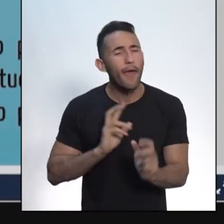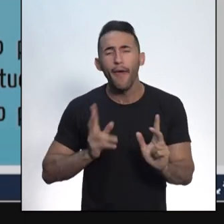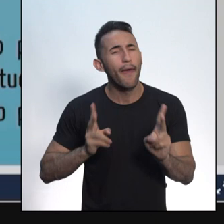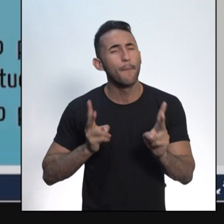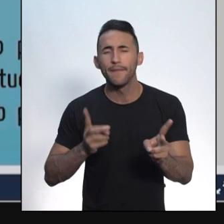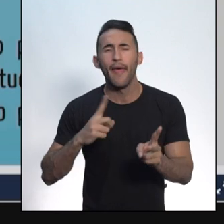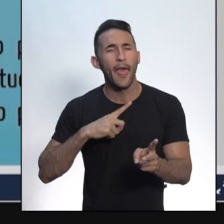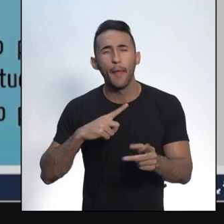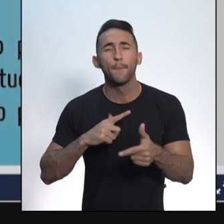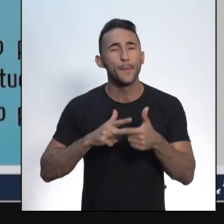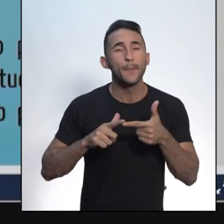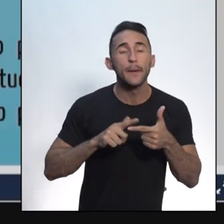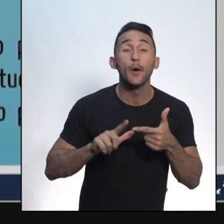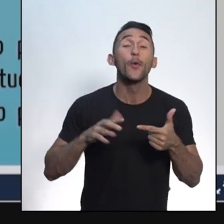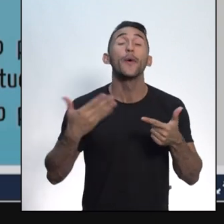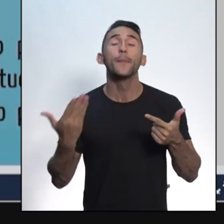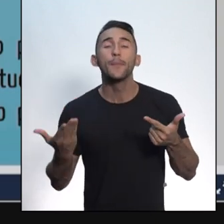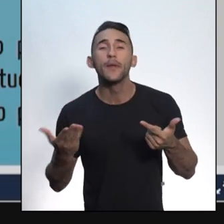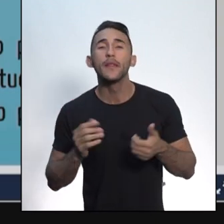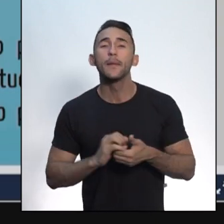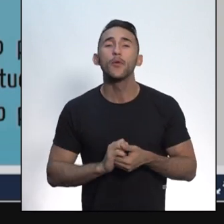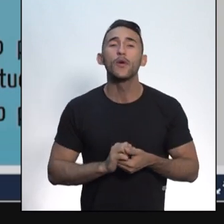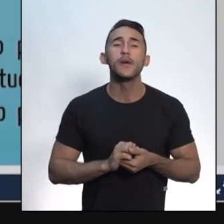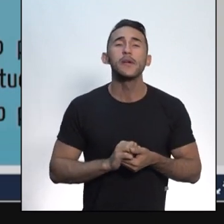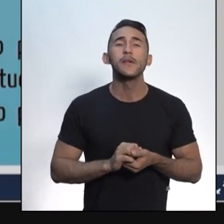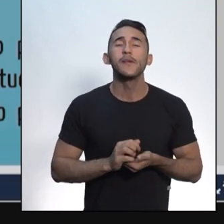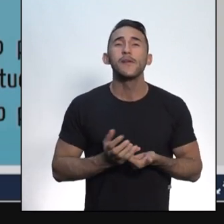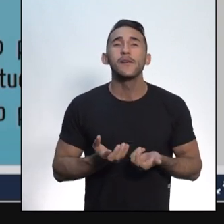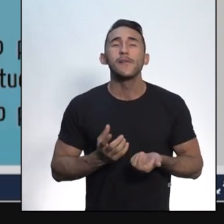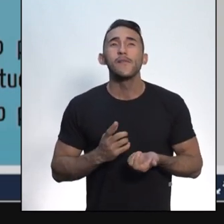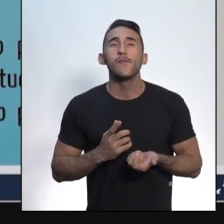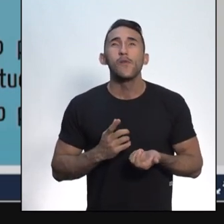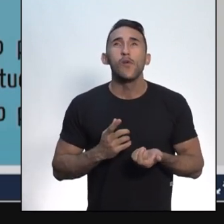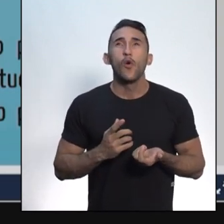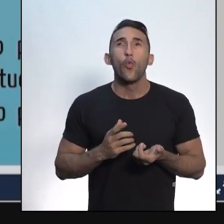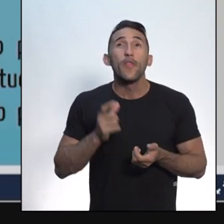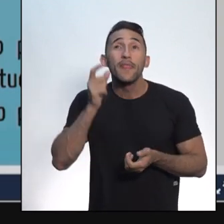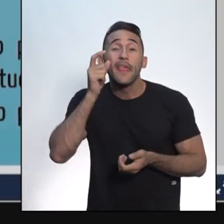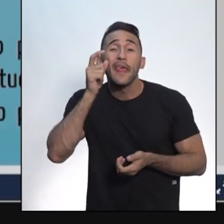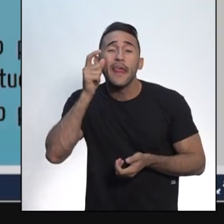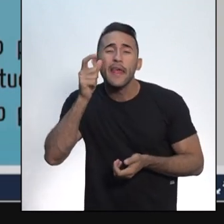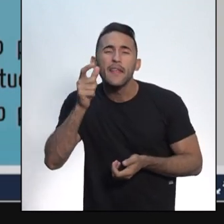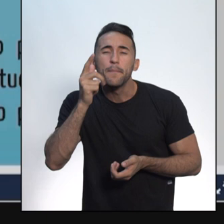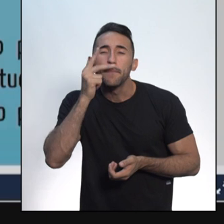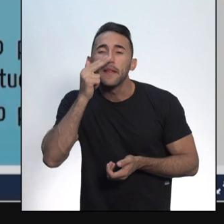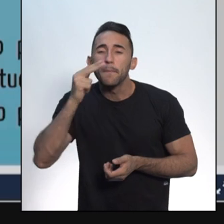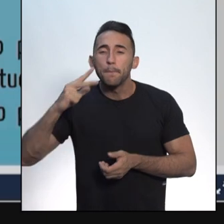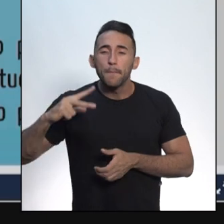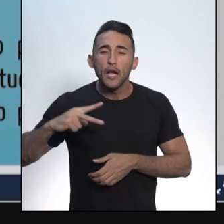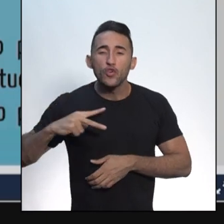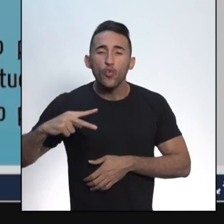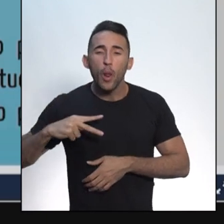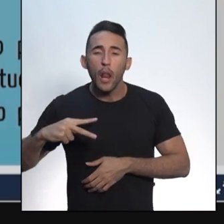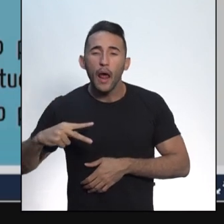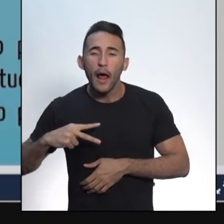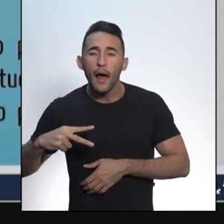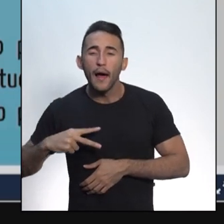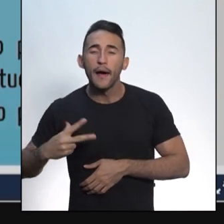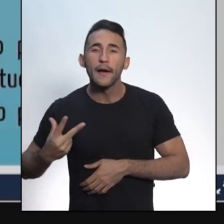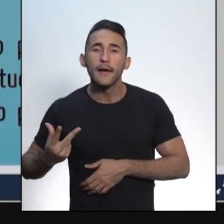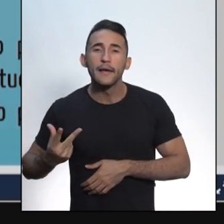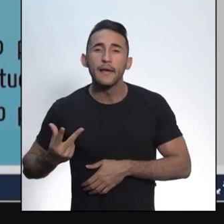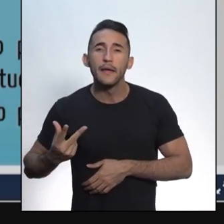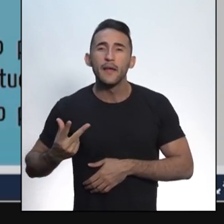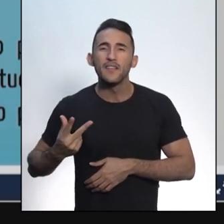vícios. Uma república viciada é aquela em que o interesse privado, o interesse particular,